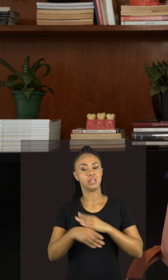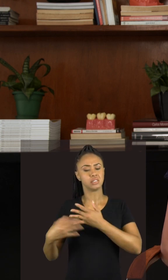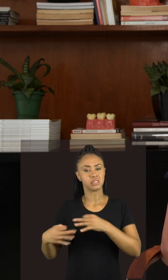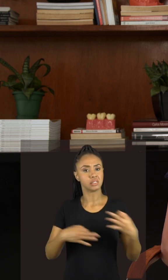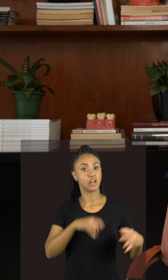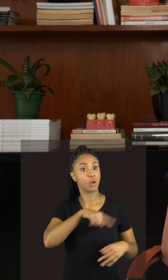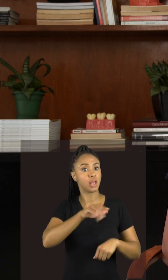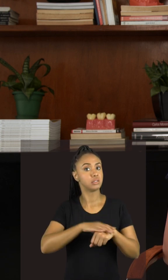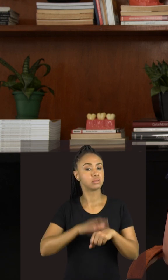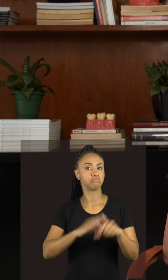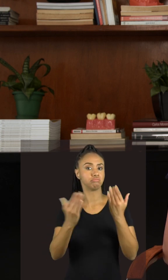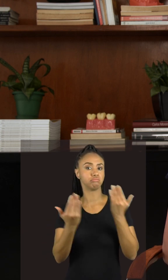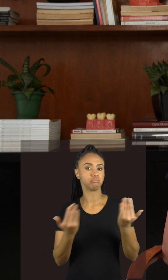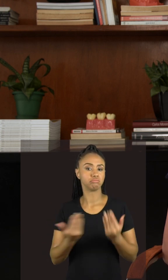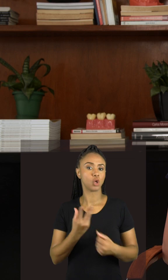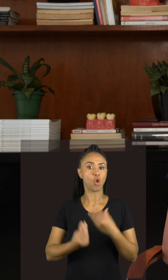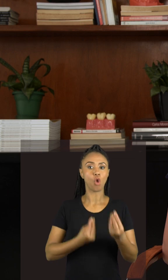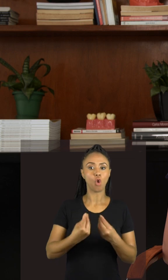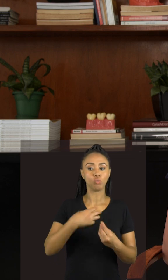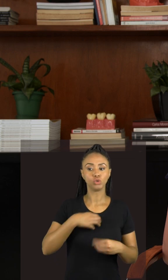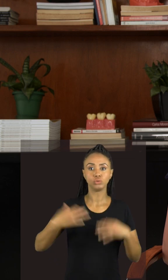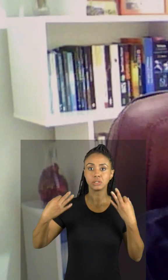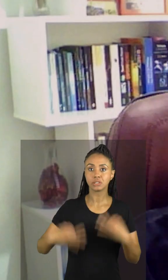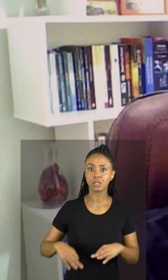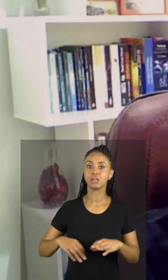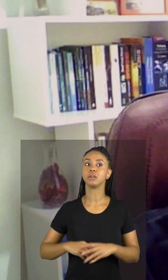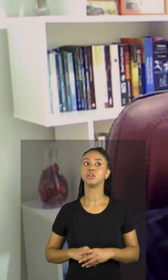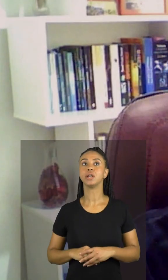análise da sua condição atual